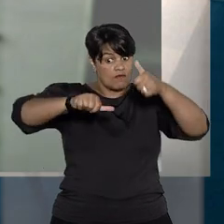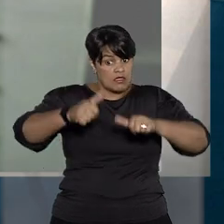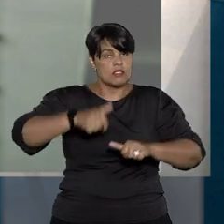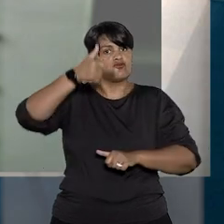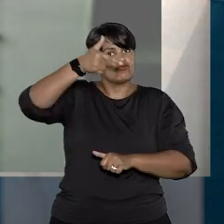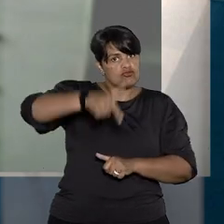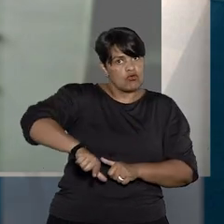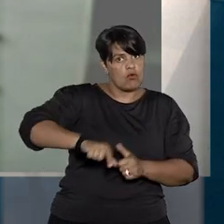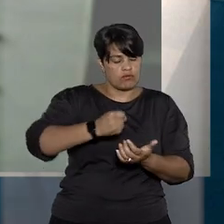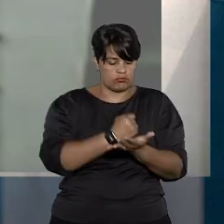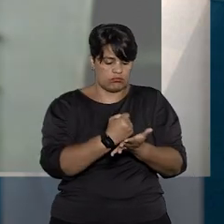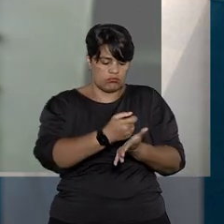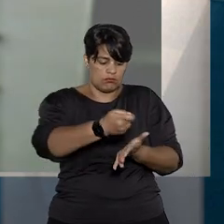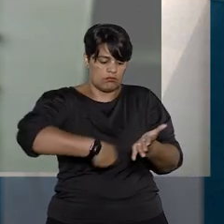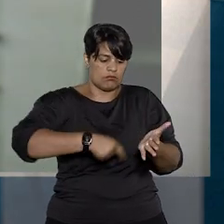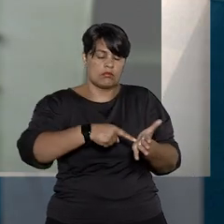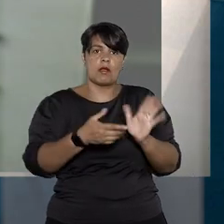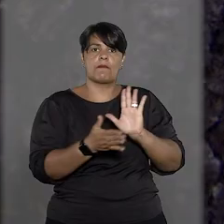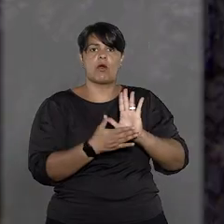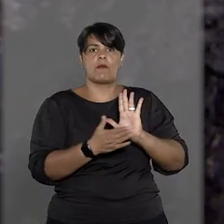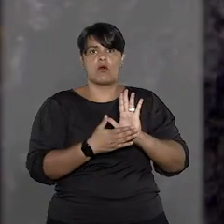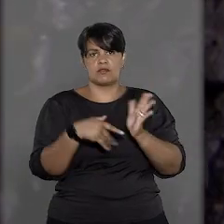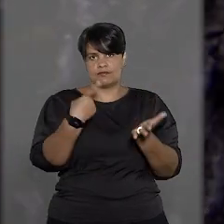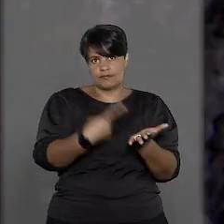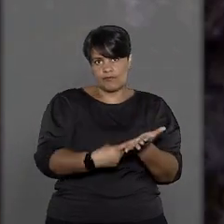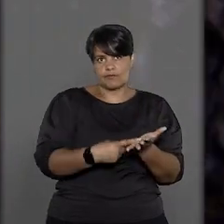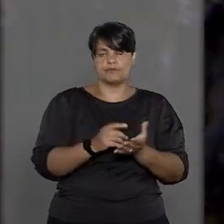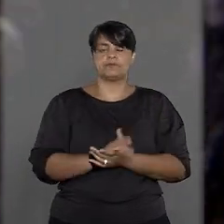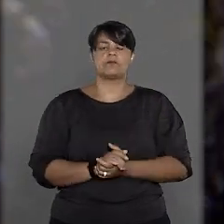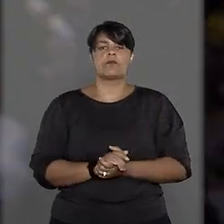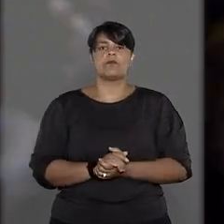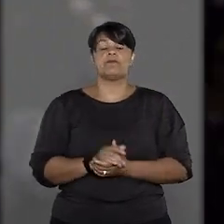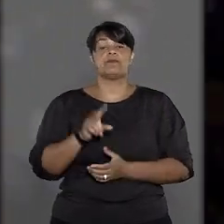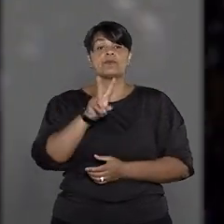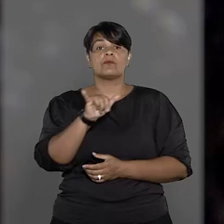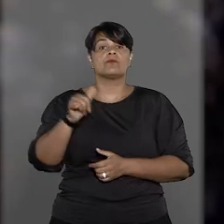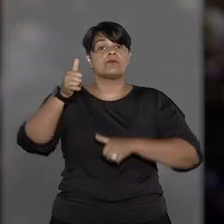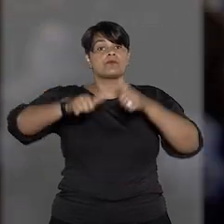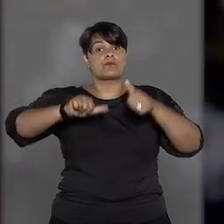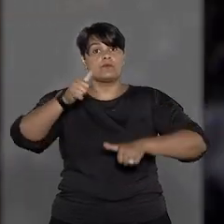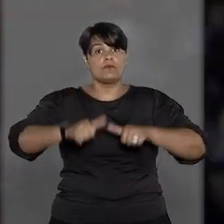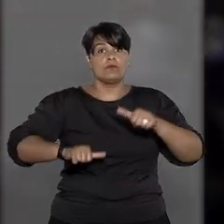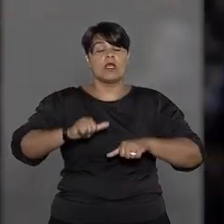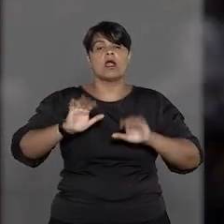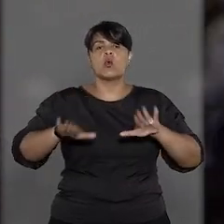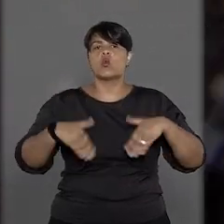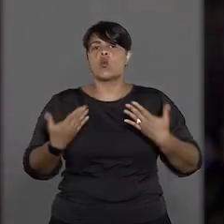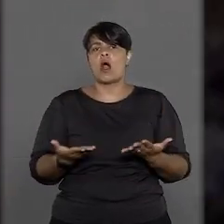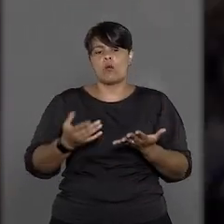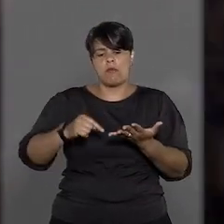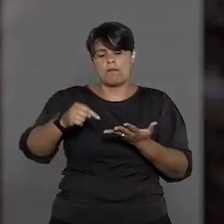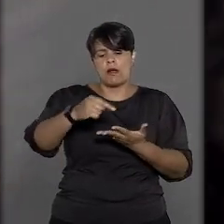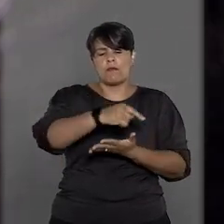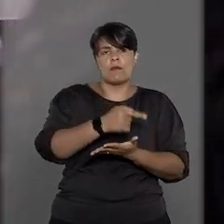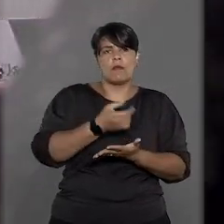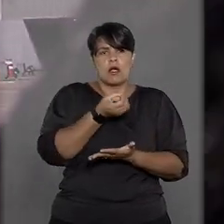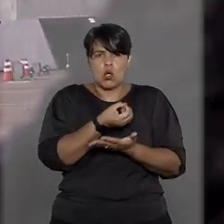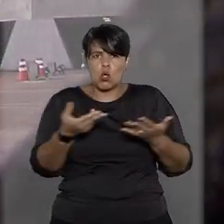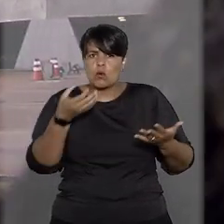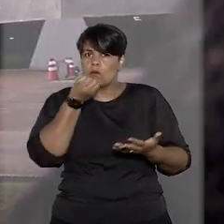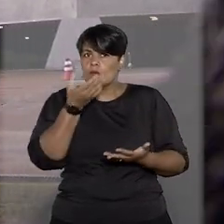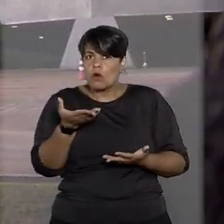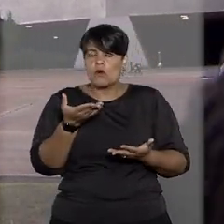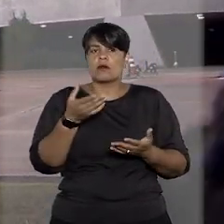novamente a homologação da proposta de acordo. No caso julgado, será avaliada a extensão dos benefícios pactuados,